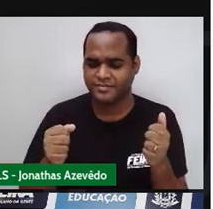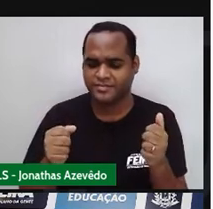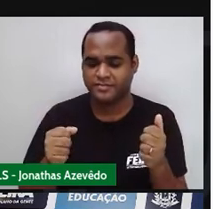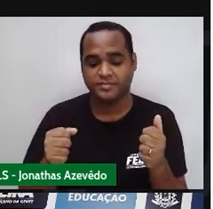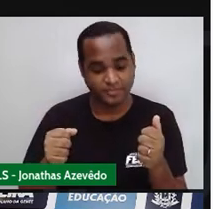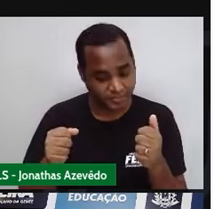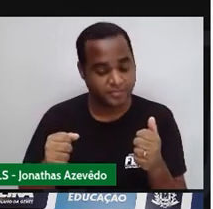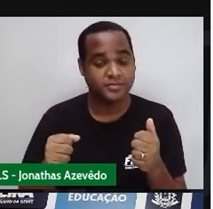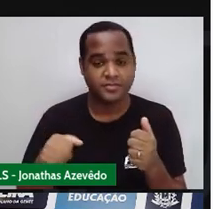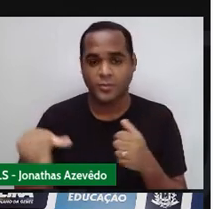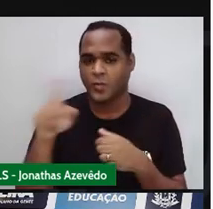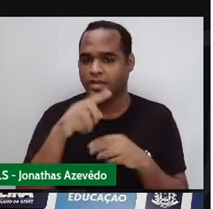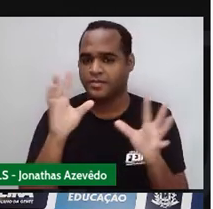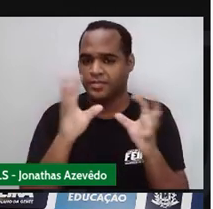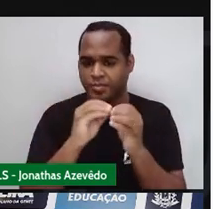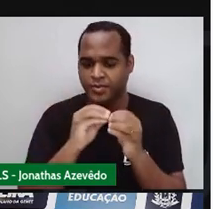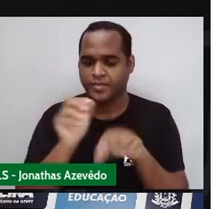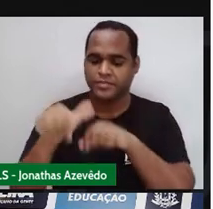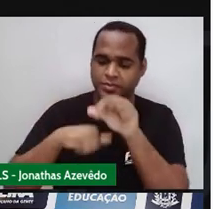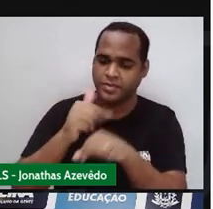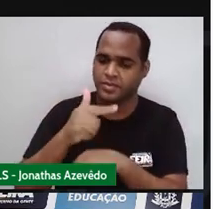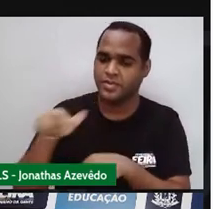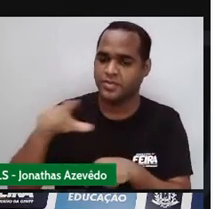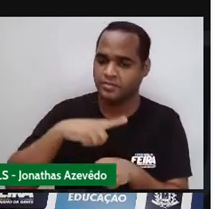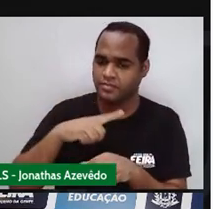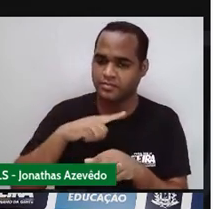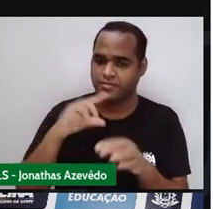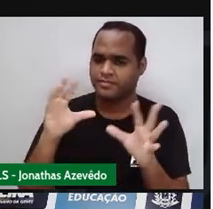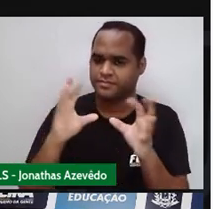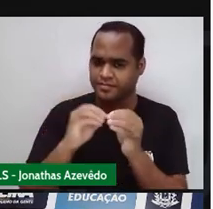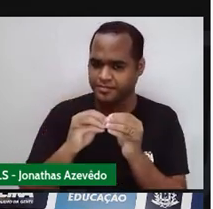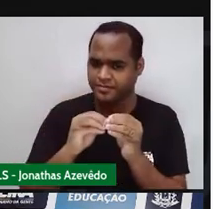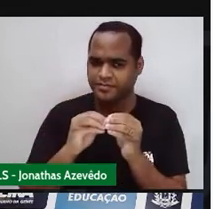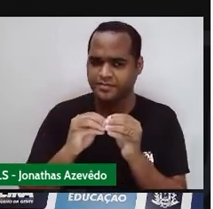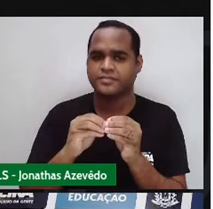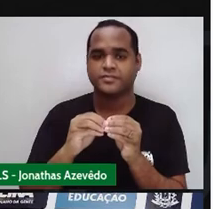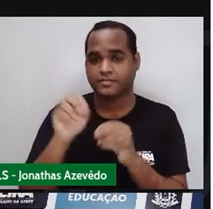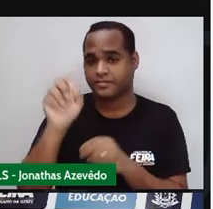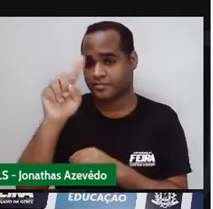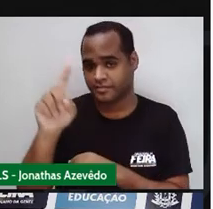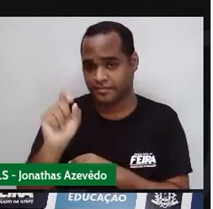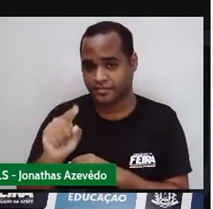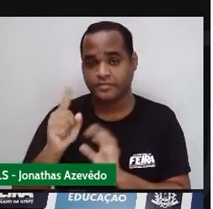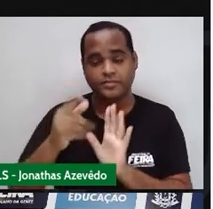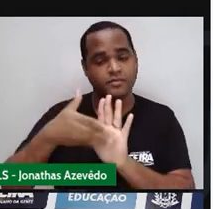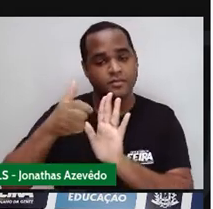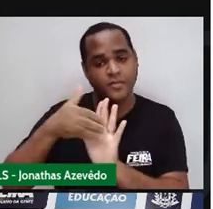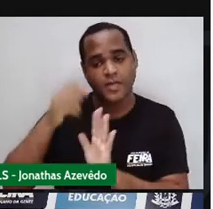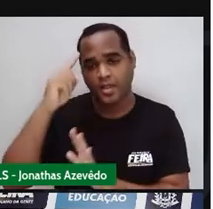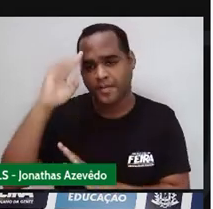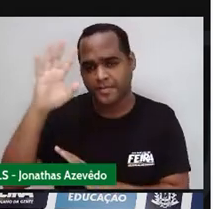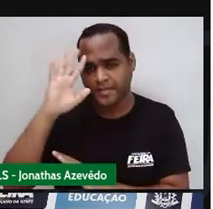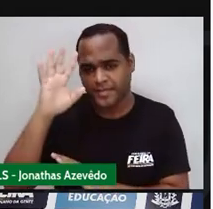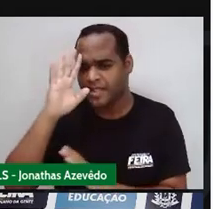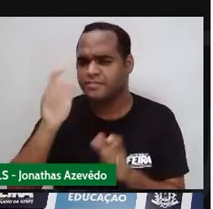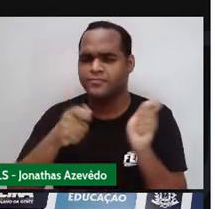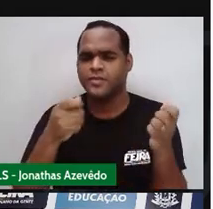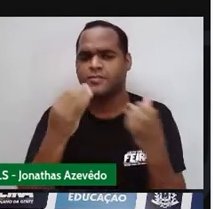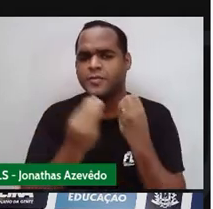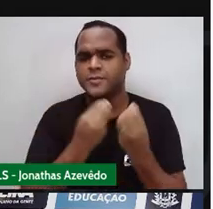Vamos então mudar os números Tira aqui A gente bota uma interrogaçãozinha E vamos pensar em outros números Professor